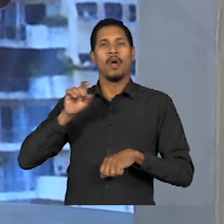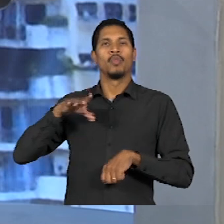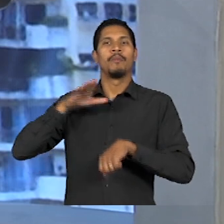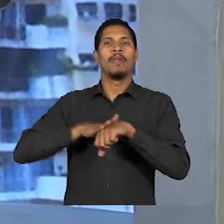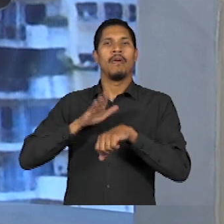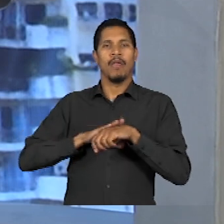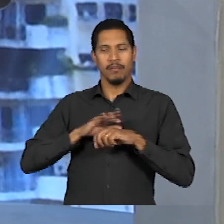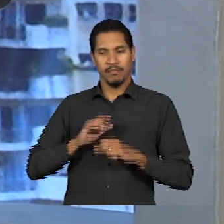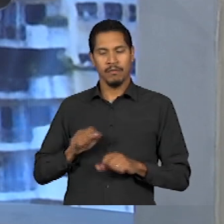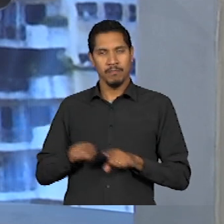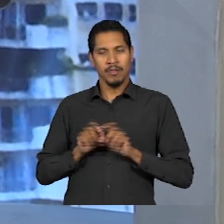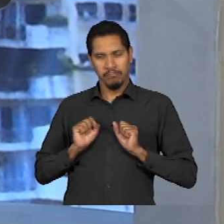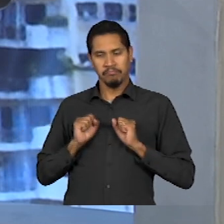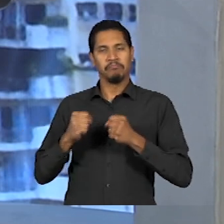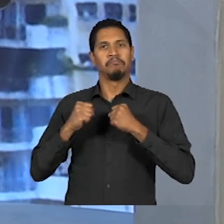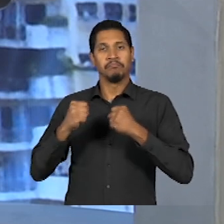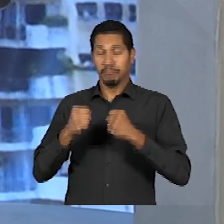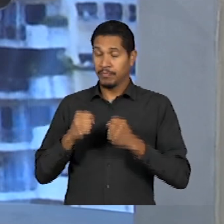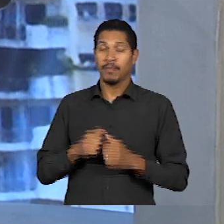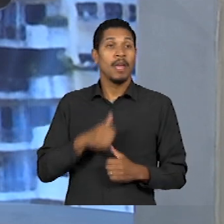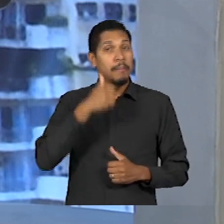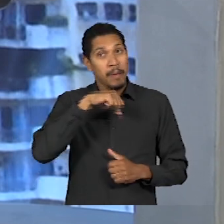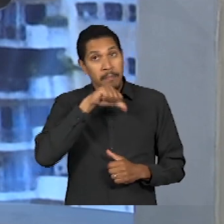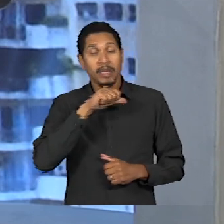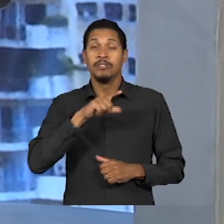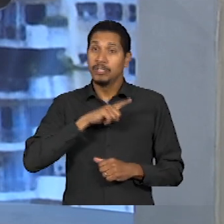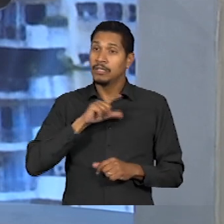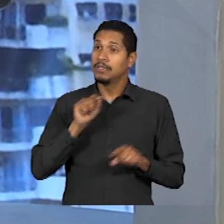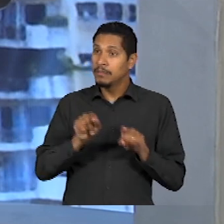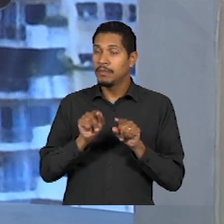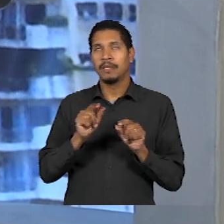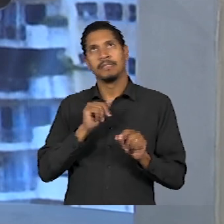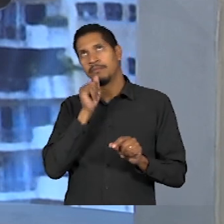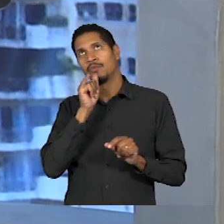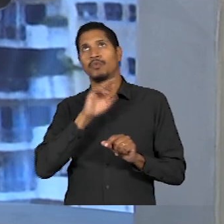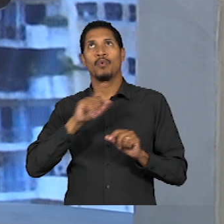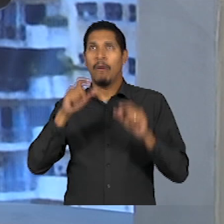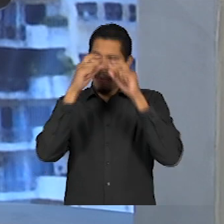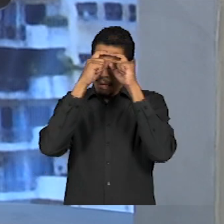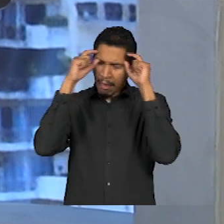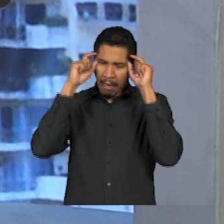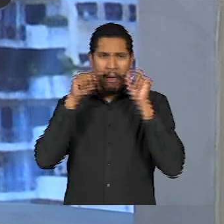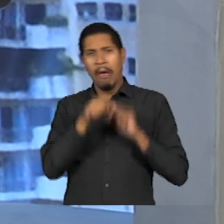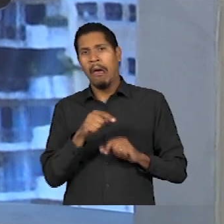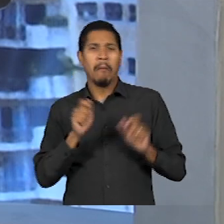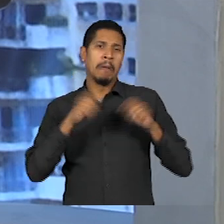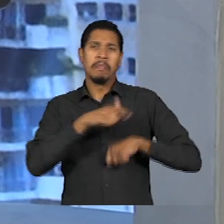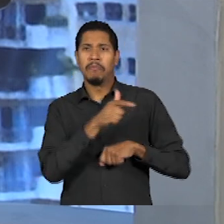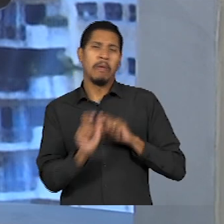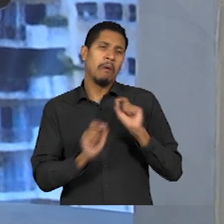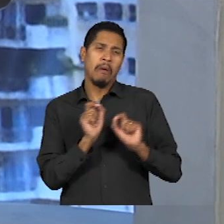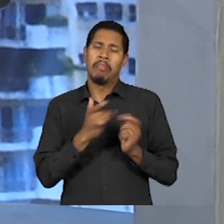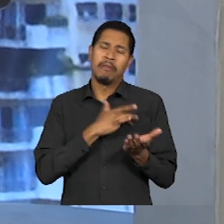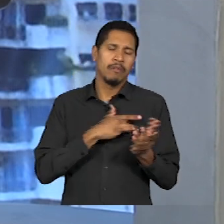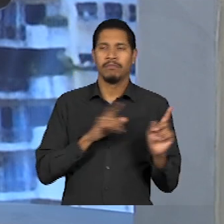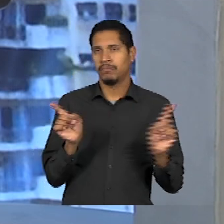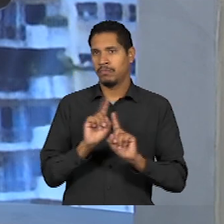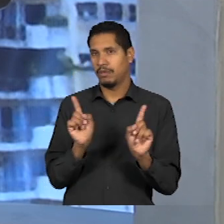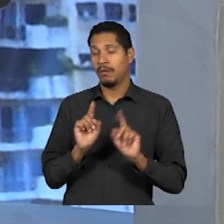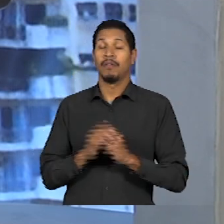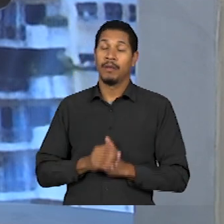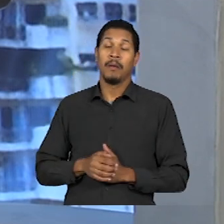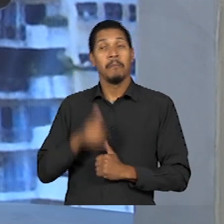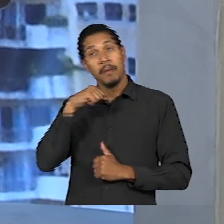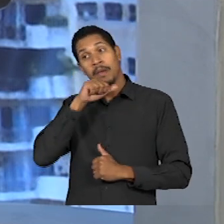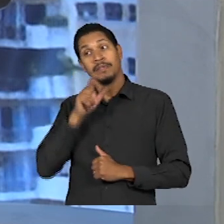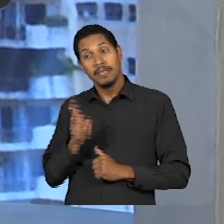Então ela nunca foi aquela mãe que, tipo, colocava algum estereótipo de Deus incapaz ou algo do tipo em cima de mim. Só que ela sempre me